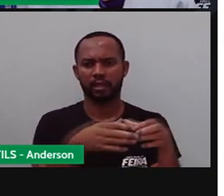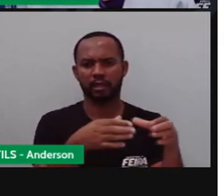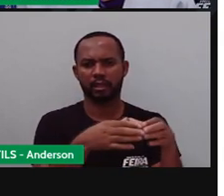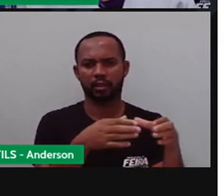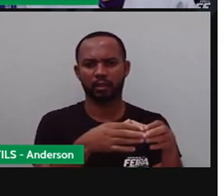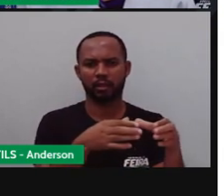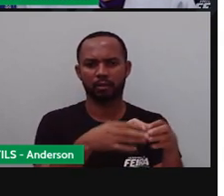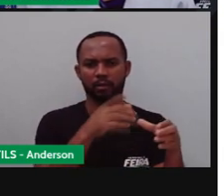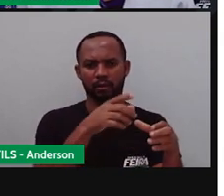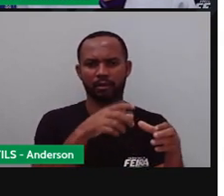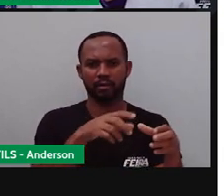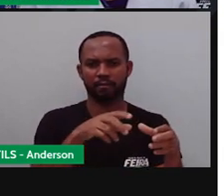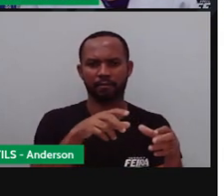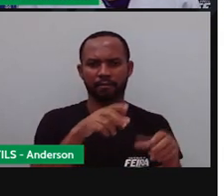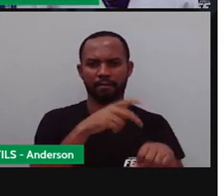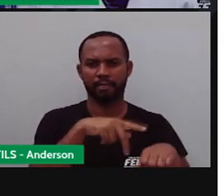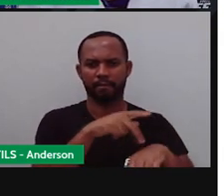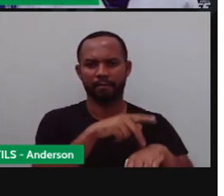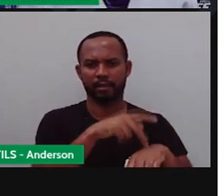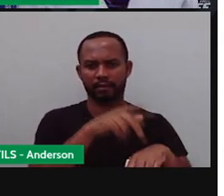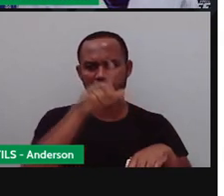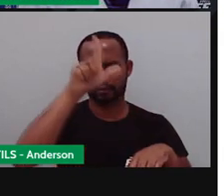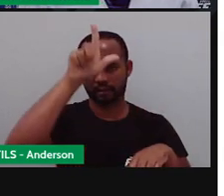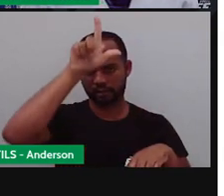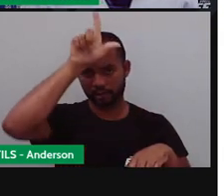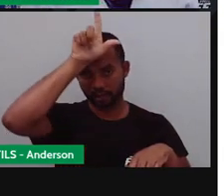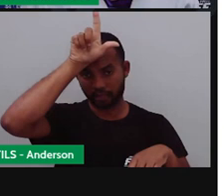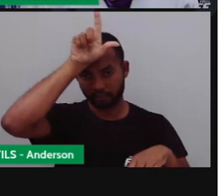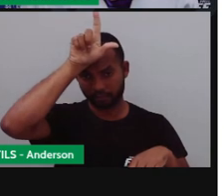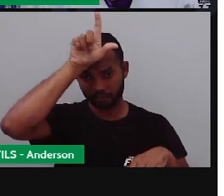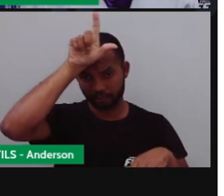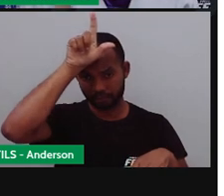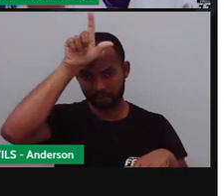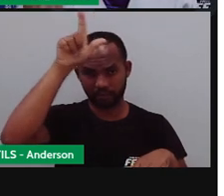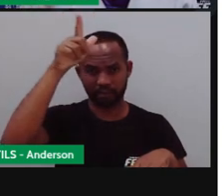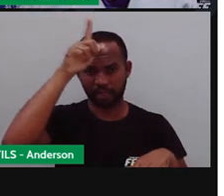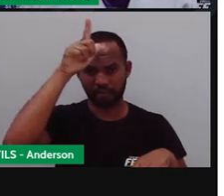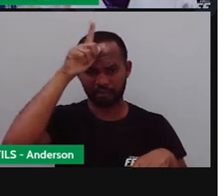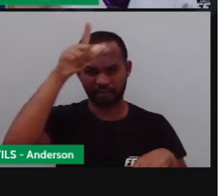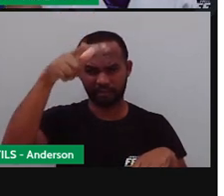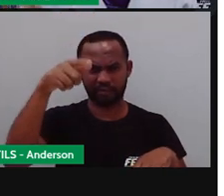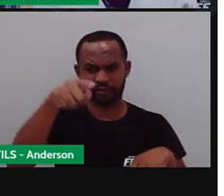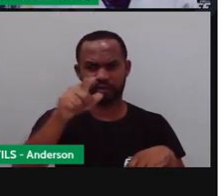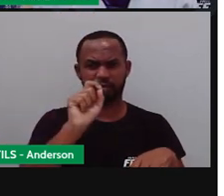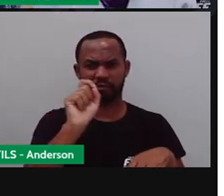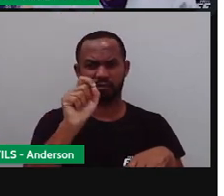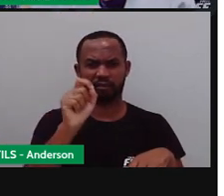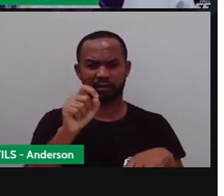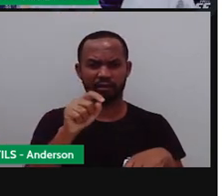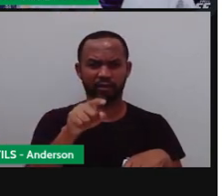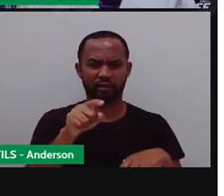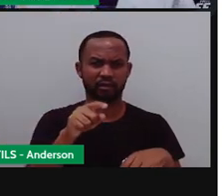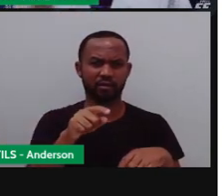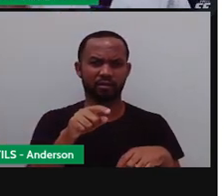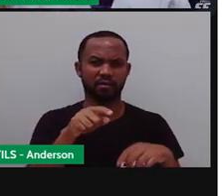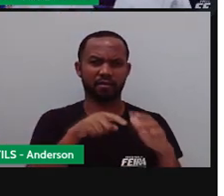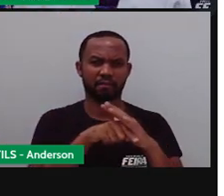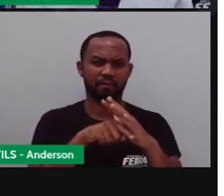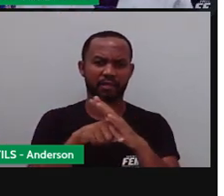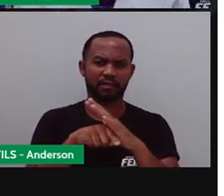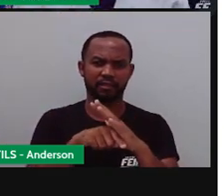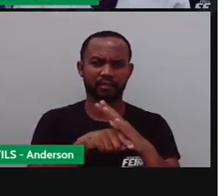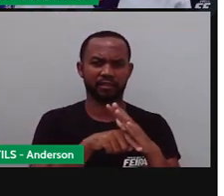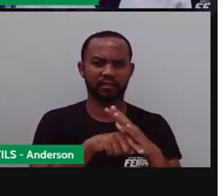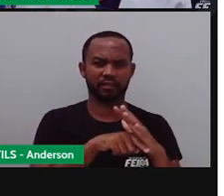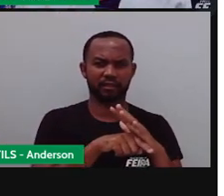27 anos antes. Olha o que que tem aí. 2017, teve um estudo que foi publicado em uma revista, né? Não existem